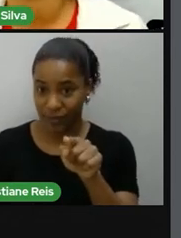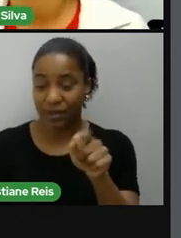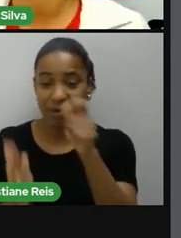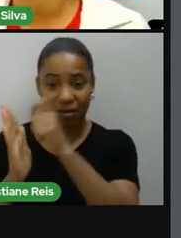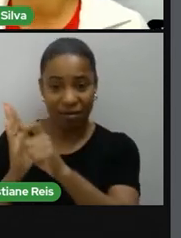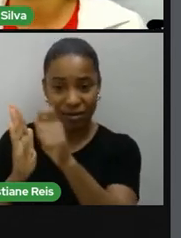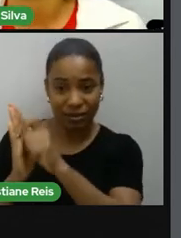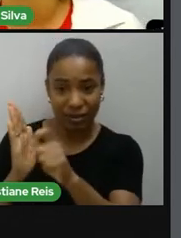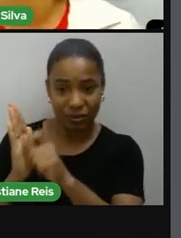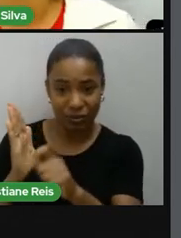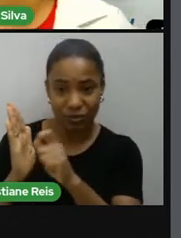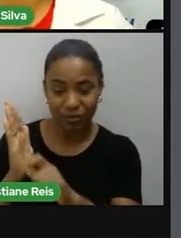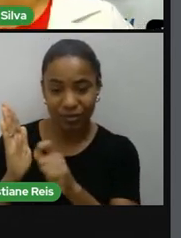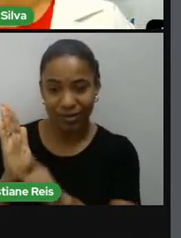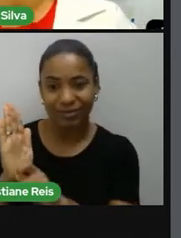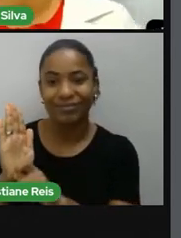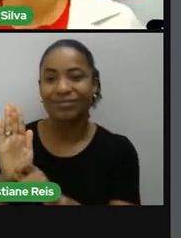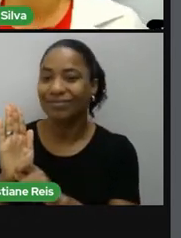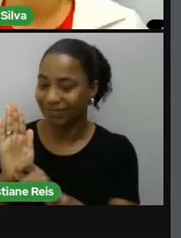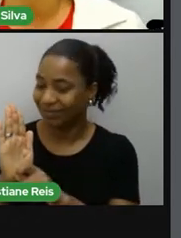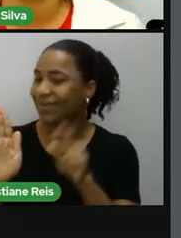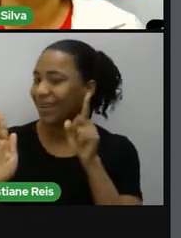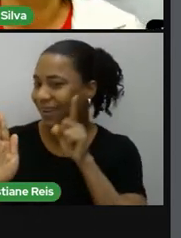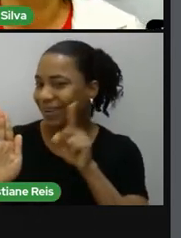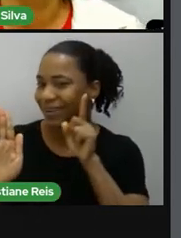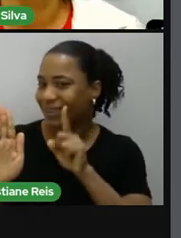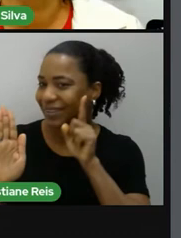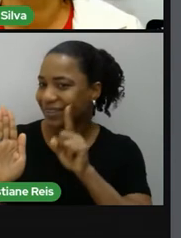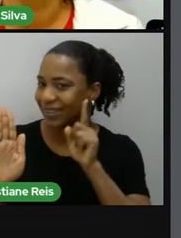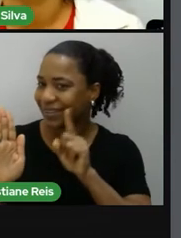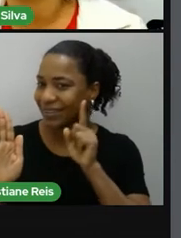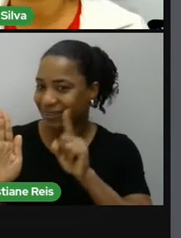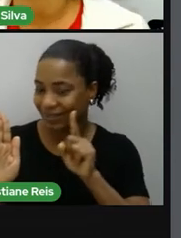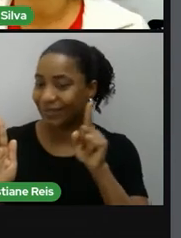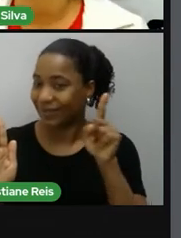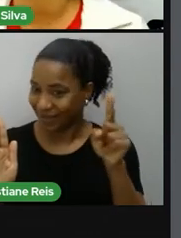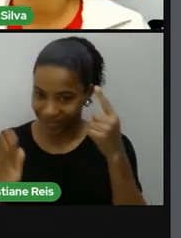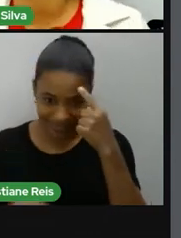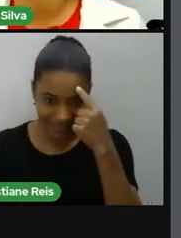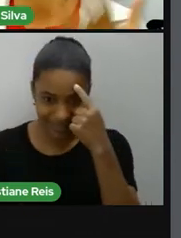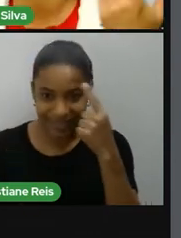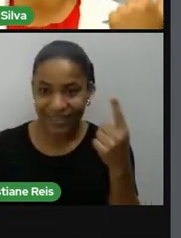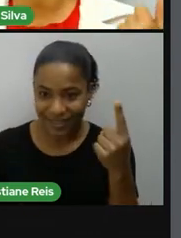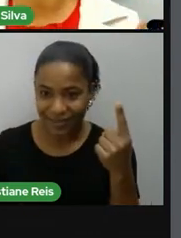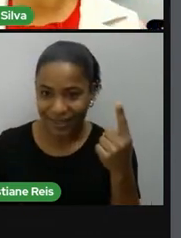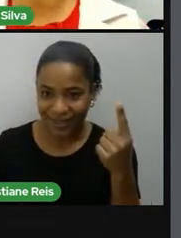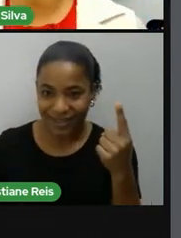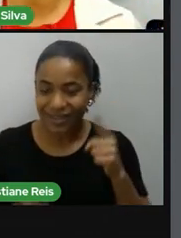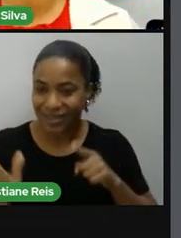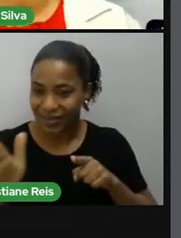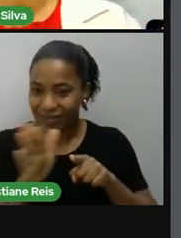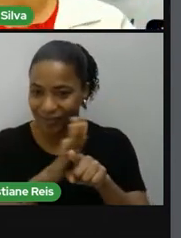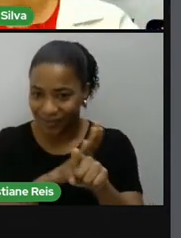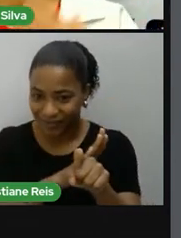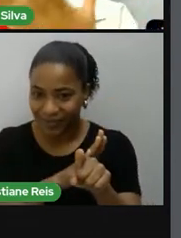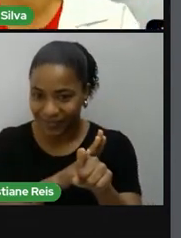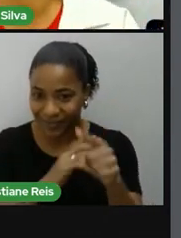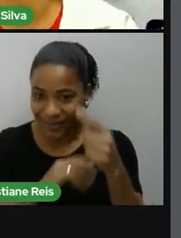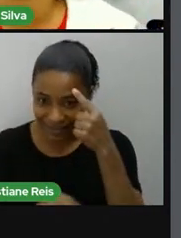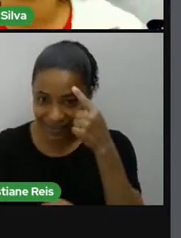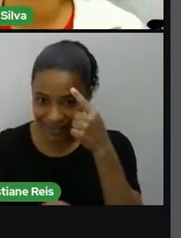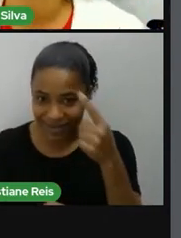escritora americana de grande destaque. Lembra que eu fiz essa perguntinha lá no início? Eu